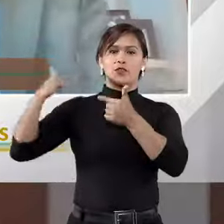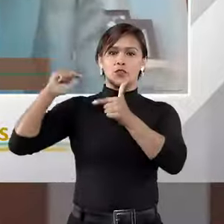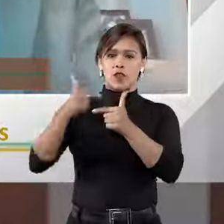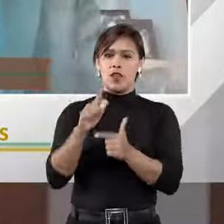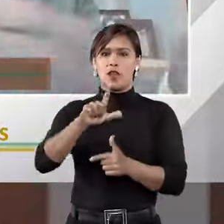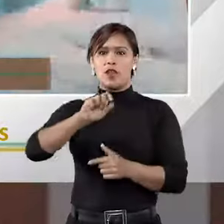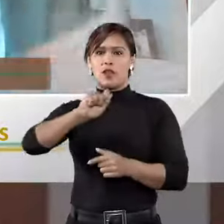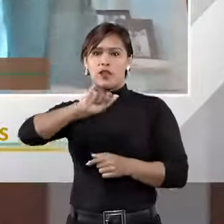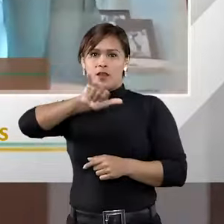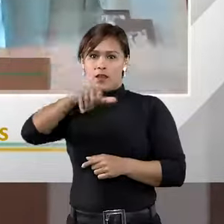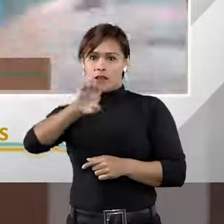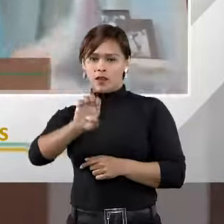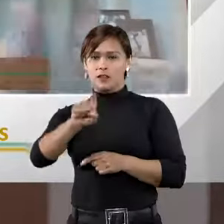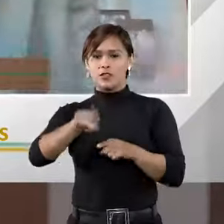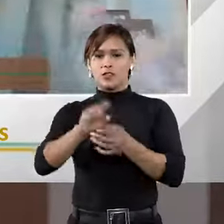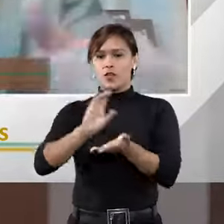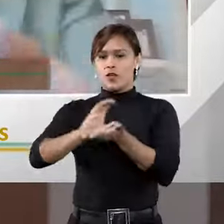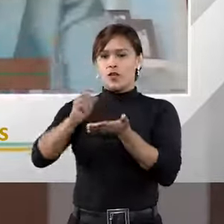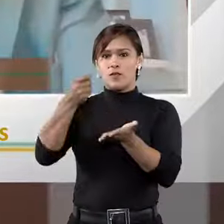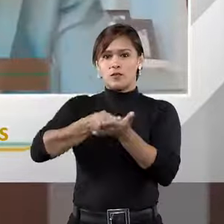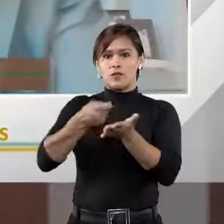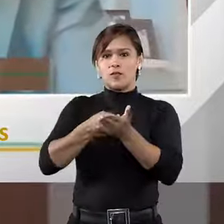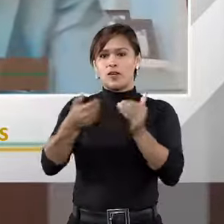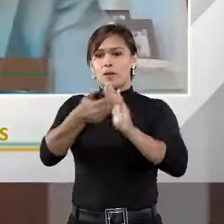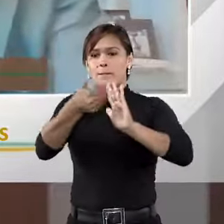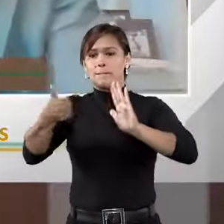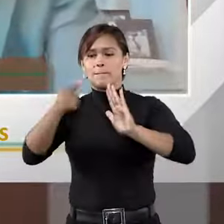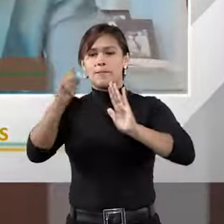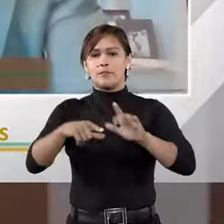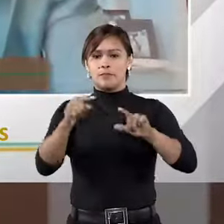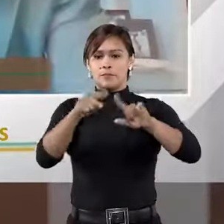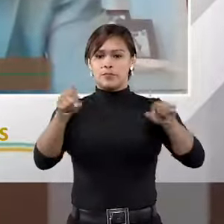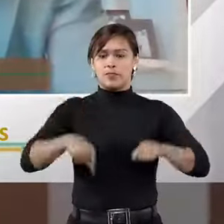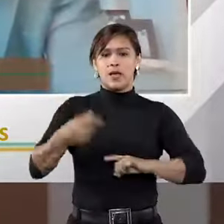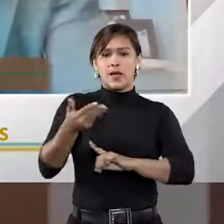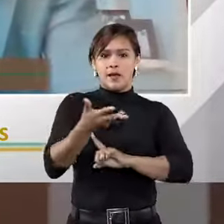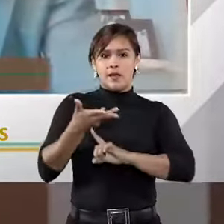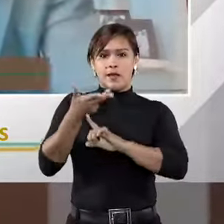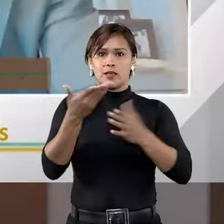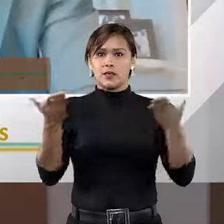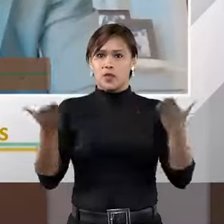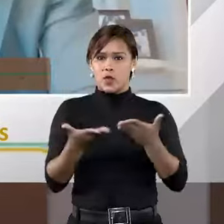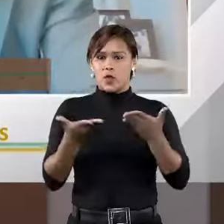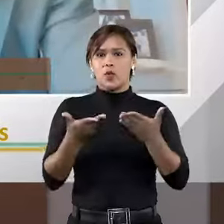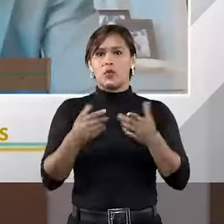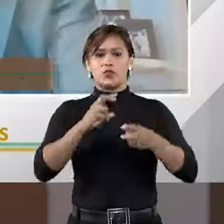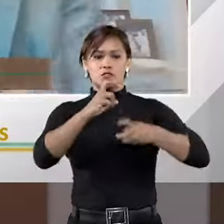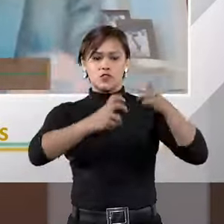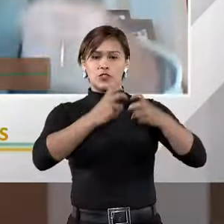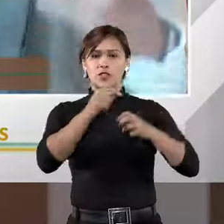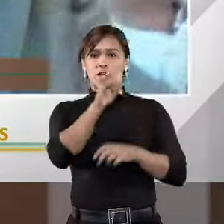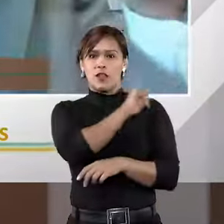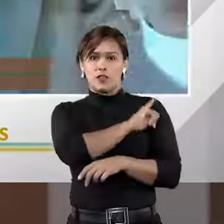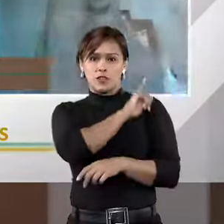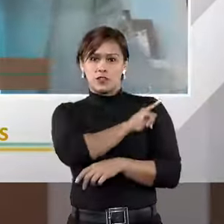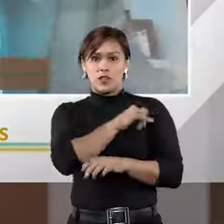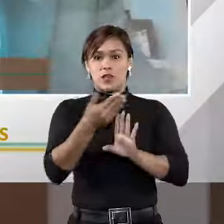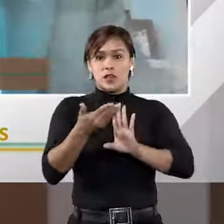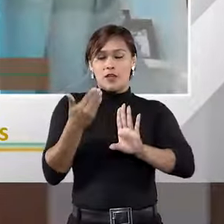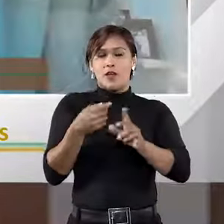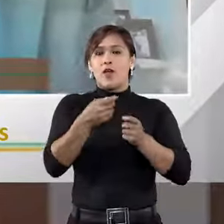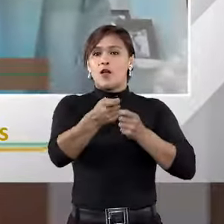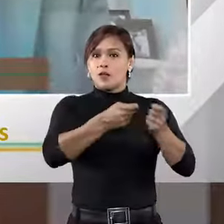Laje era uma indenização relativa à desapropriação do Parque Laje, do que hoje é o Parque Laje no Rio de Janeiro, isso foi para uma